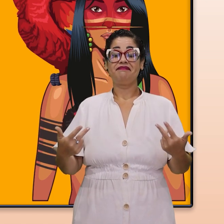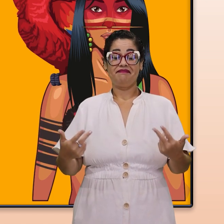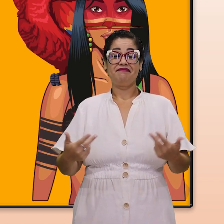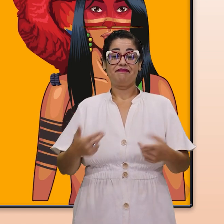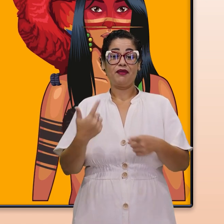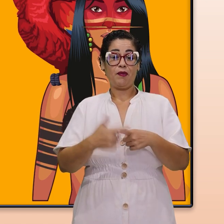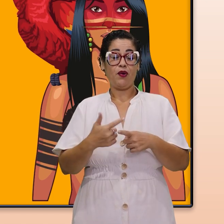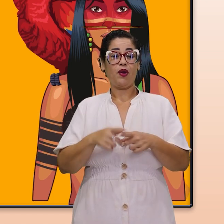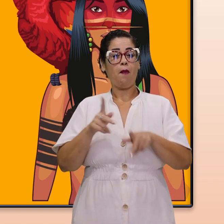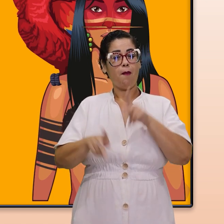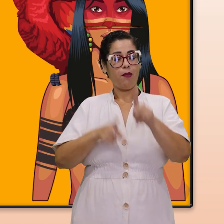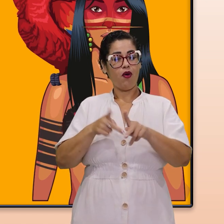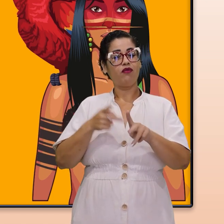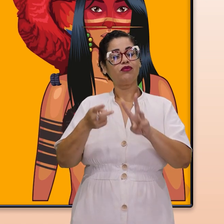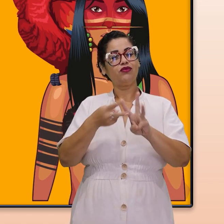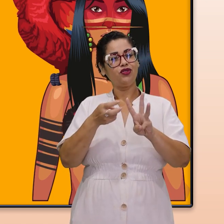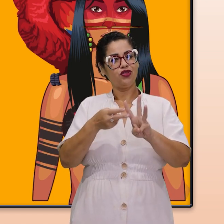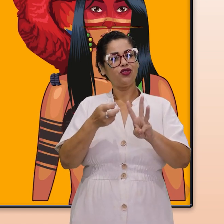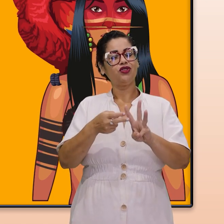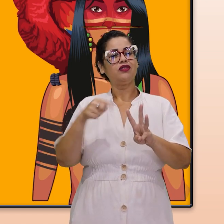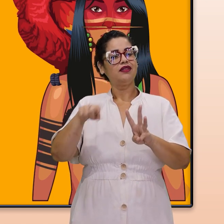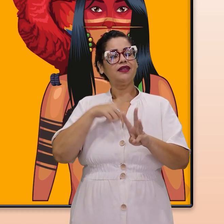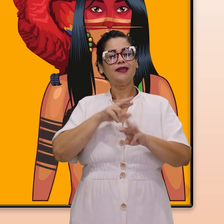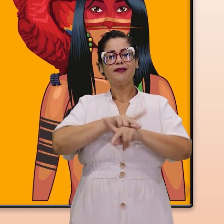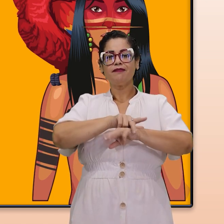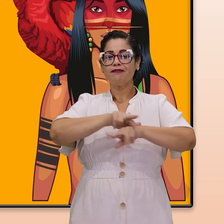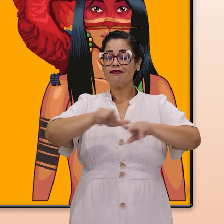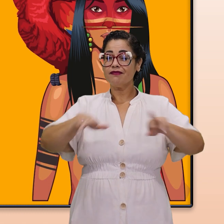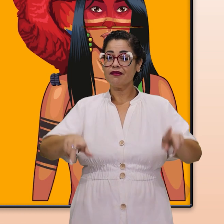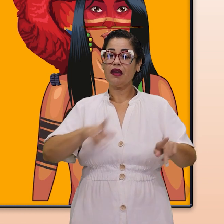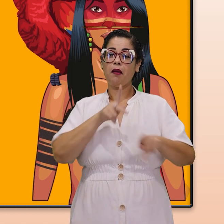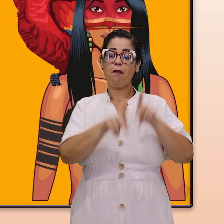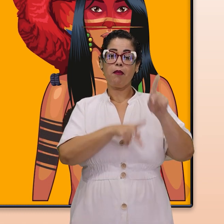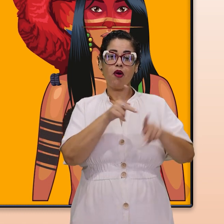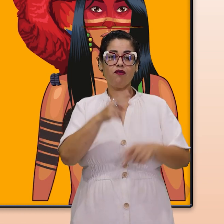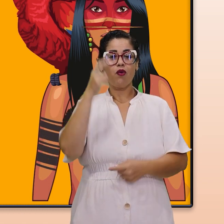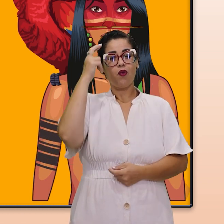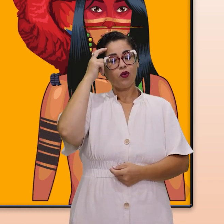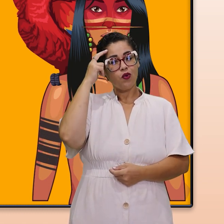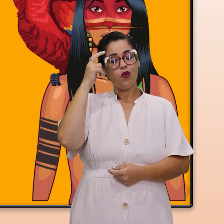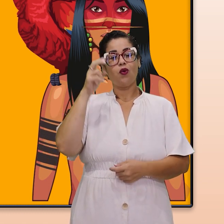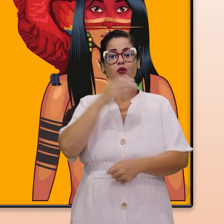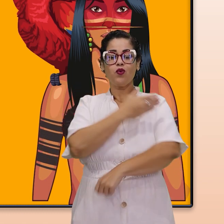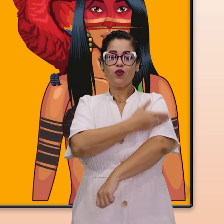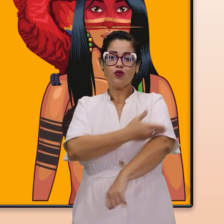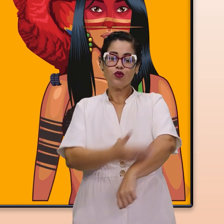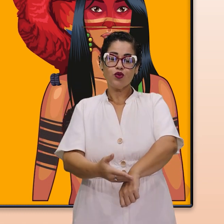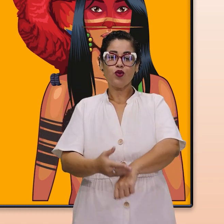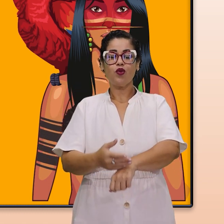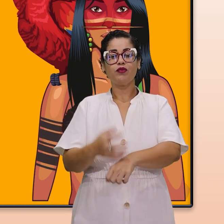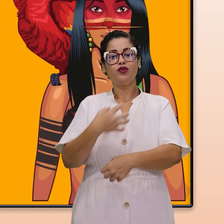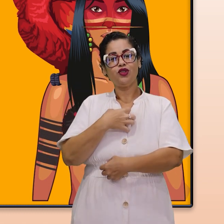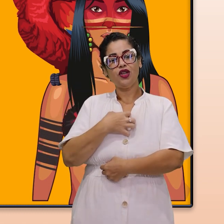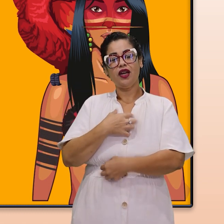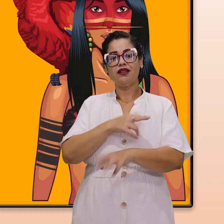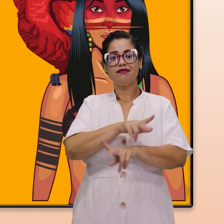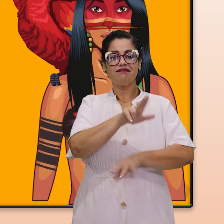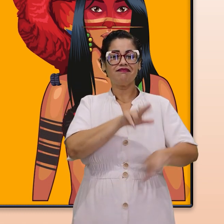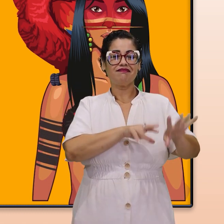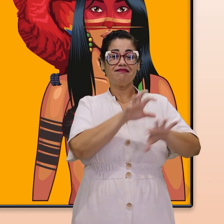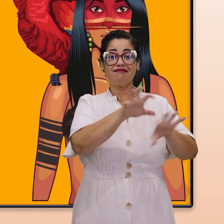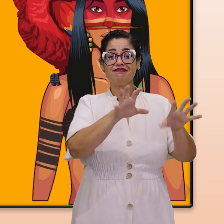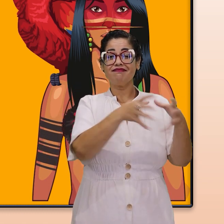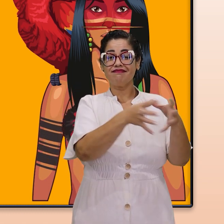porque os povos indígenas são muito distintos a povos com culturas, costumes, hábitos completamente